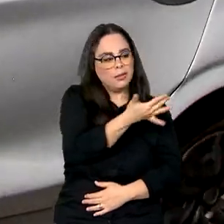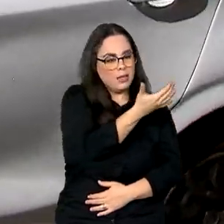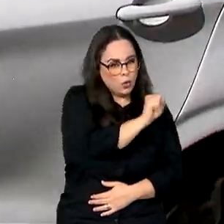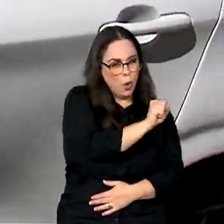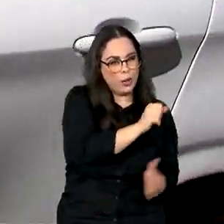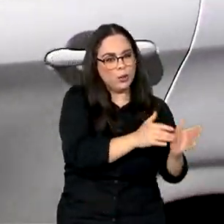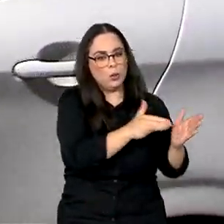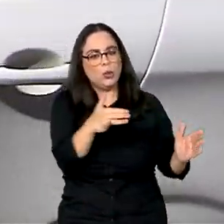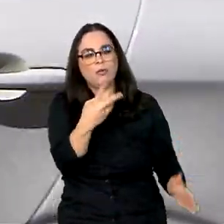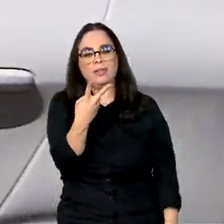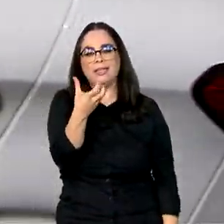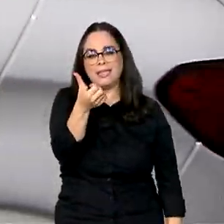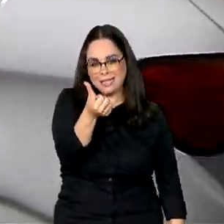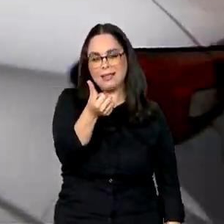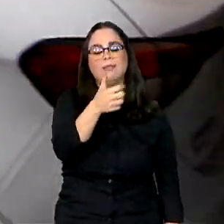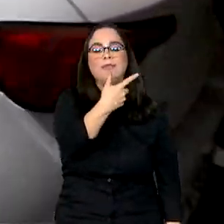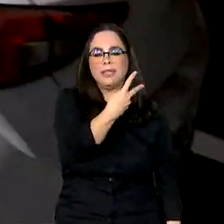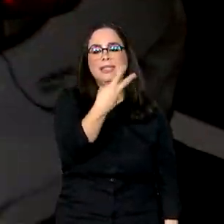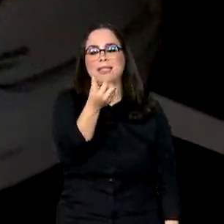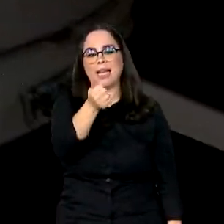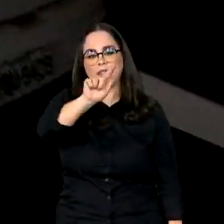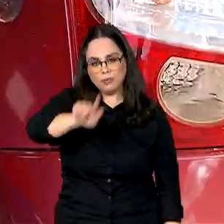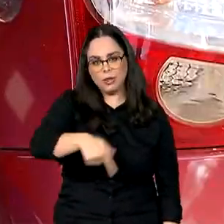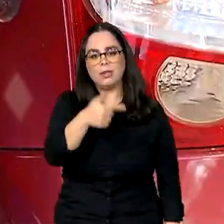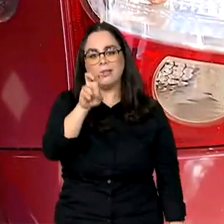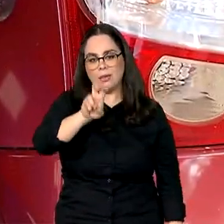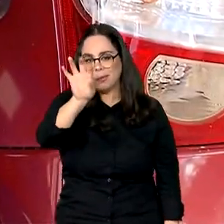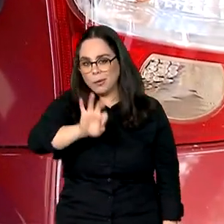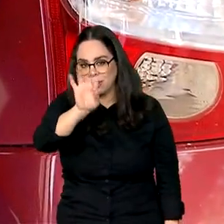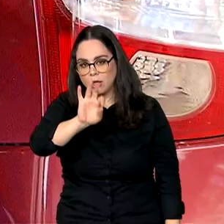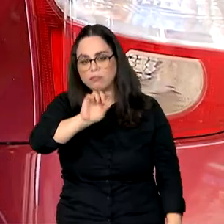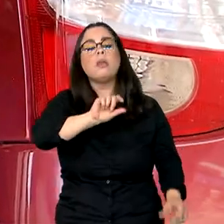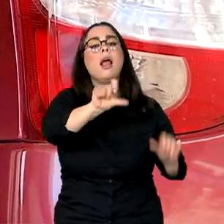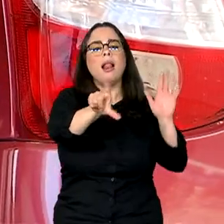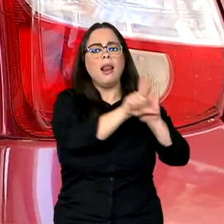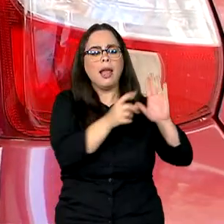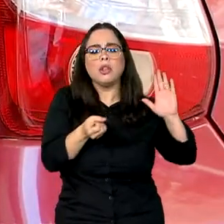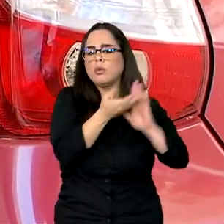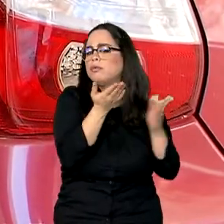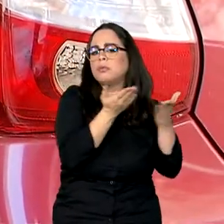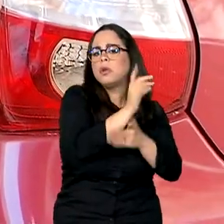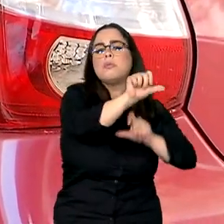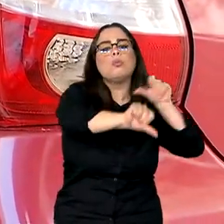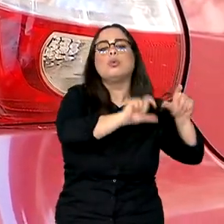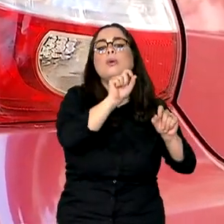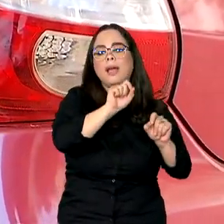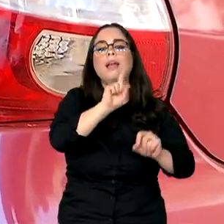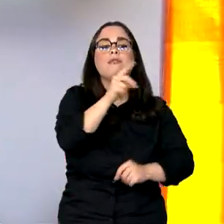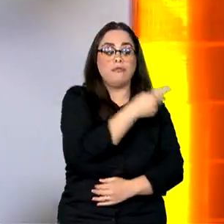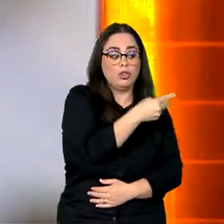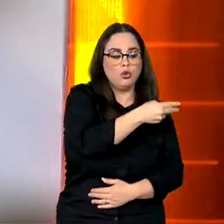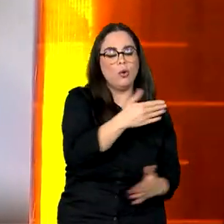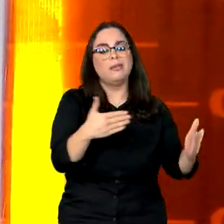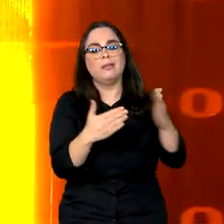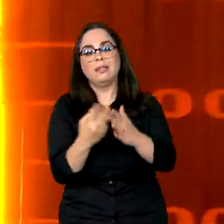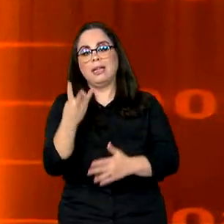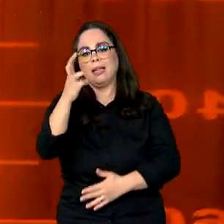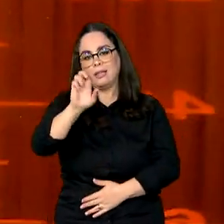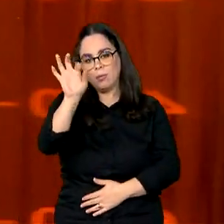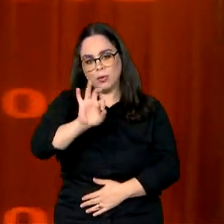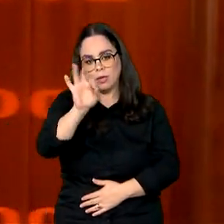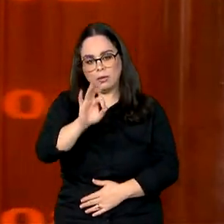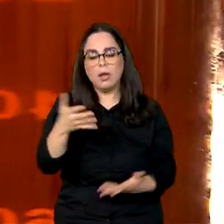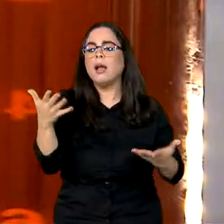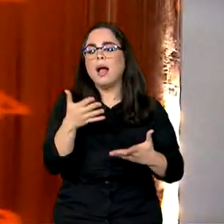e 27,5%. Com a nova lei, essa faixa será de 22% a 35%. Já o